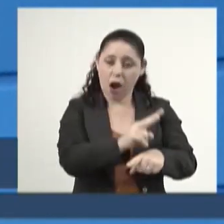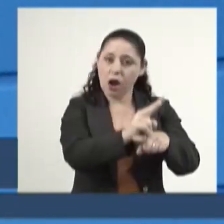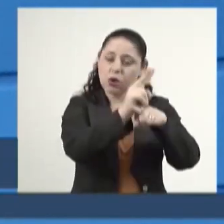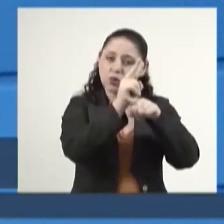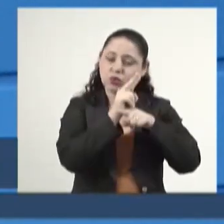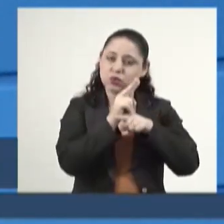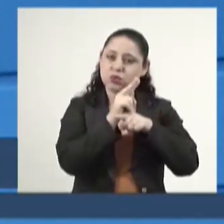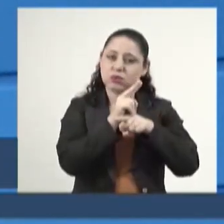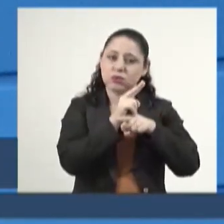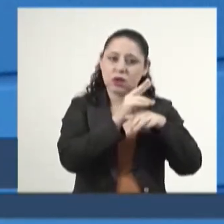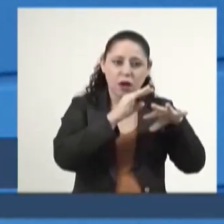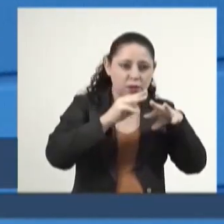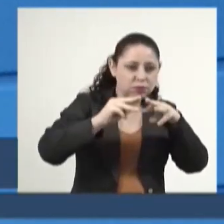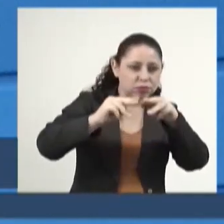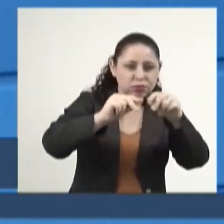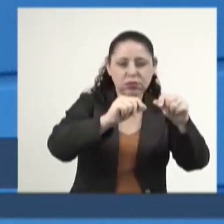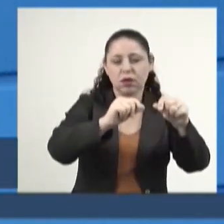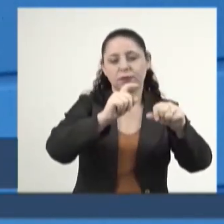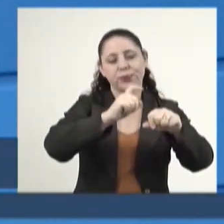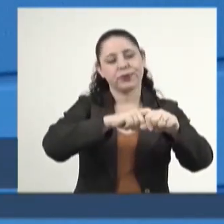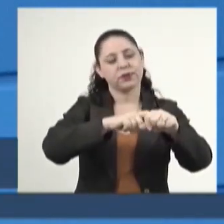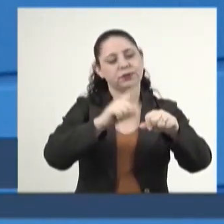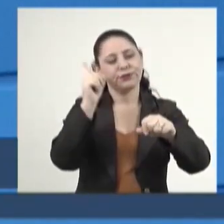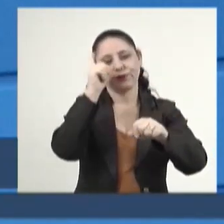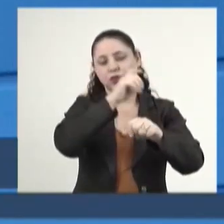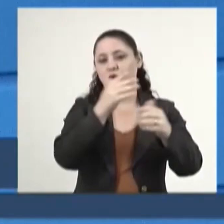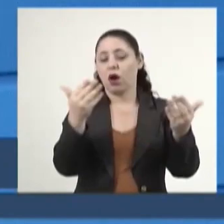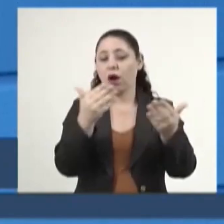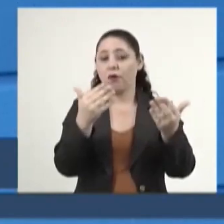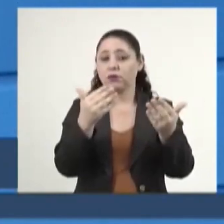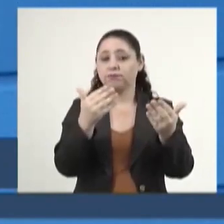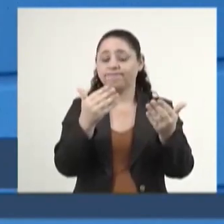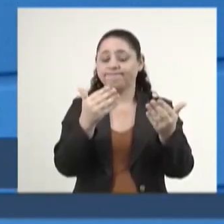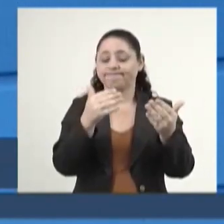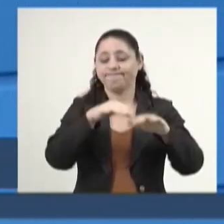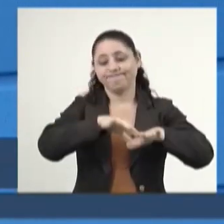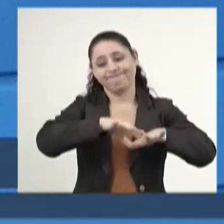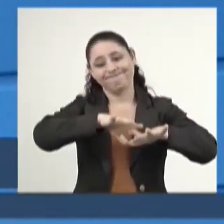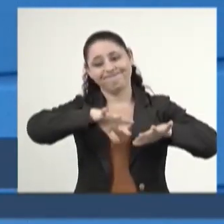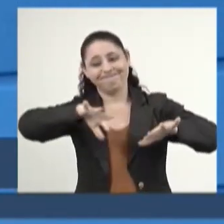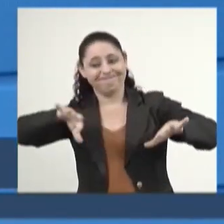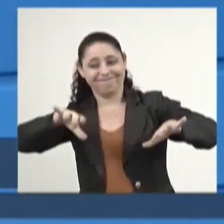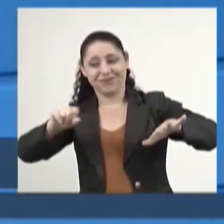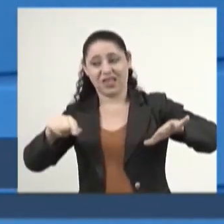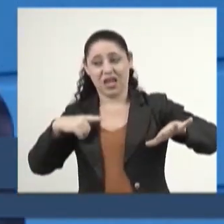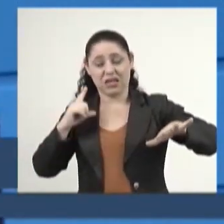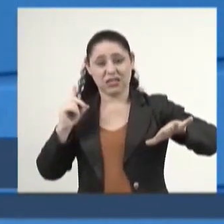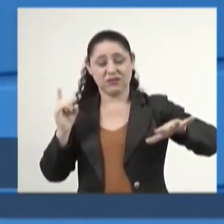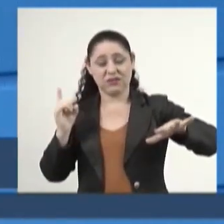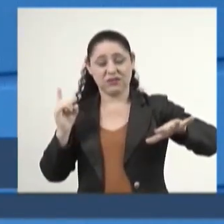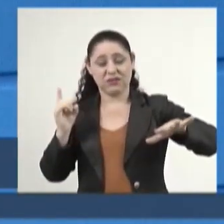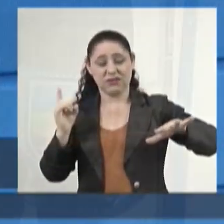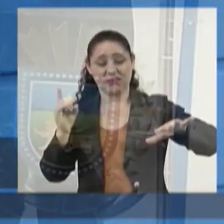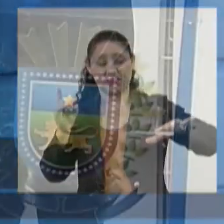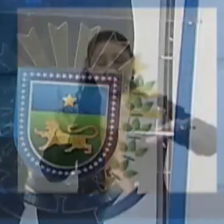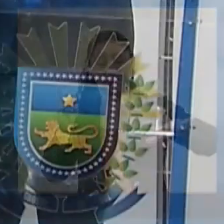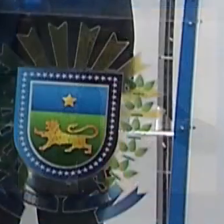momento sombrio que eles estão passando, vai ficar excluído do setor de produção, do meu ponto de vista.